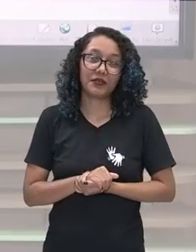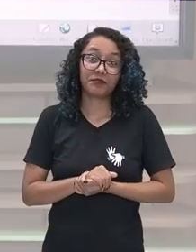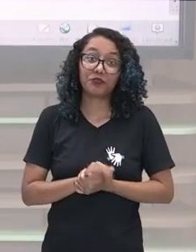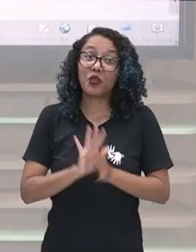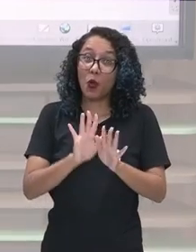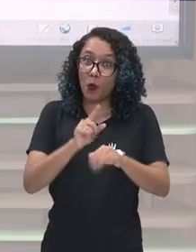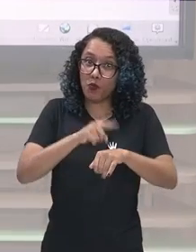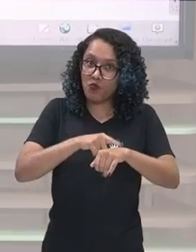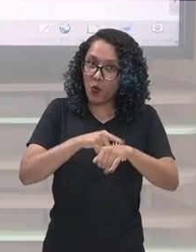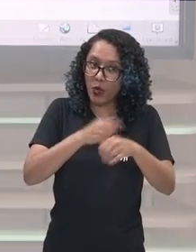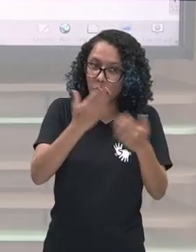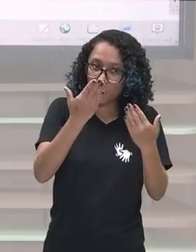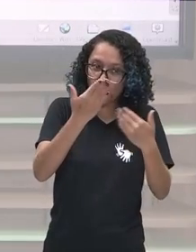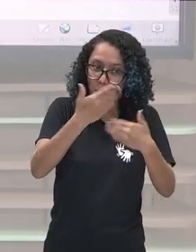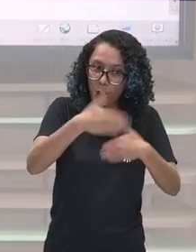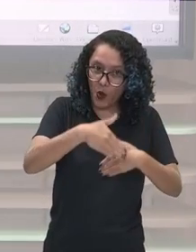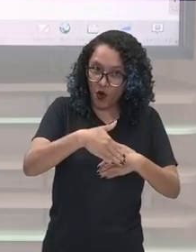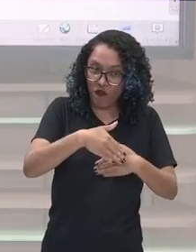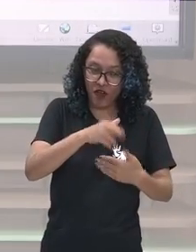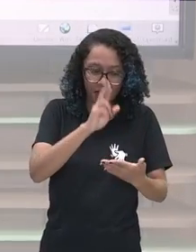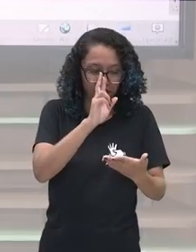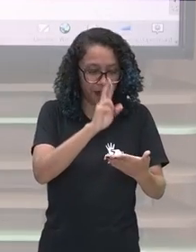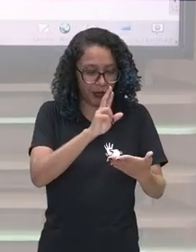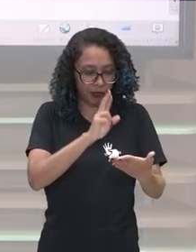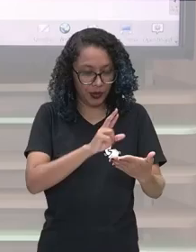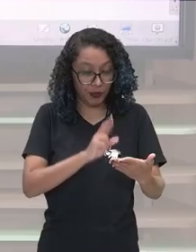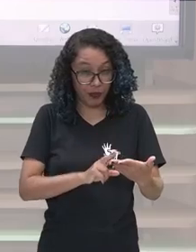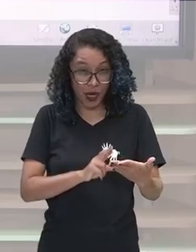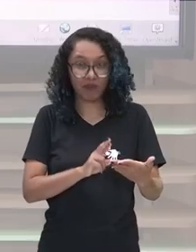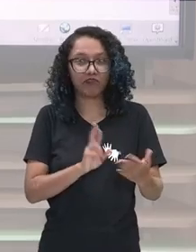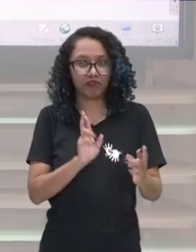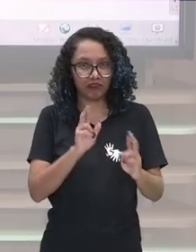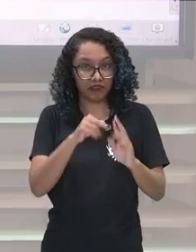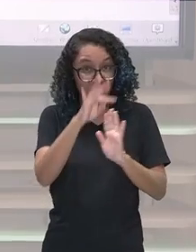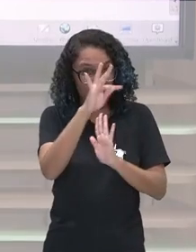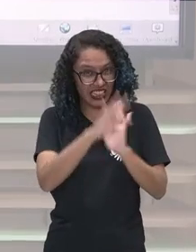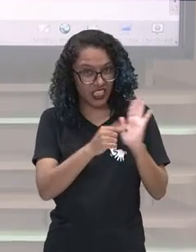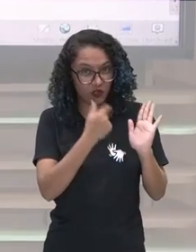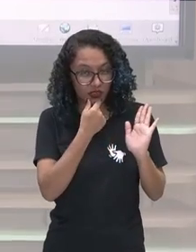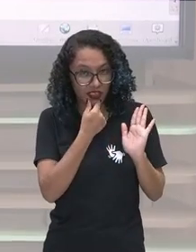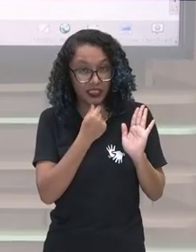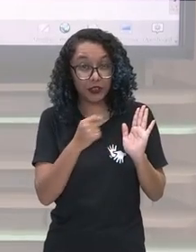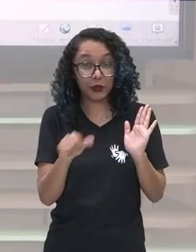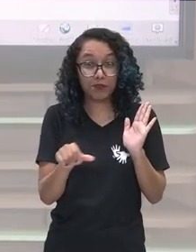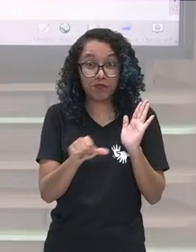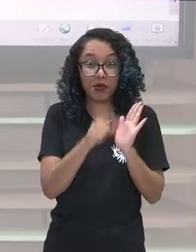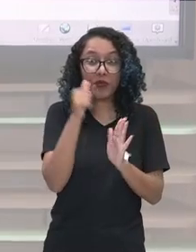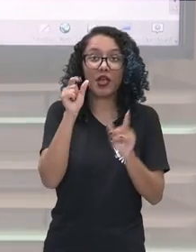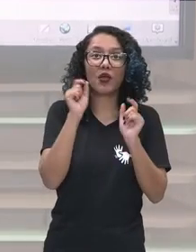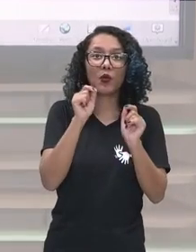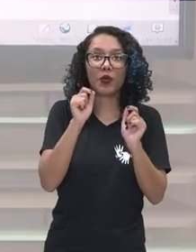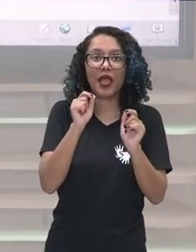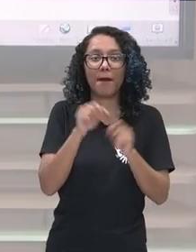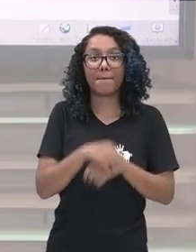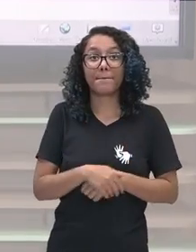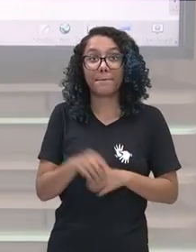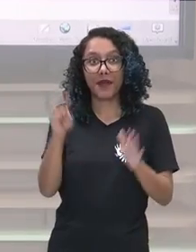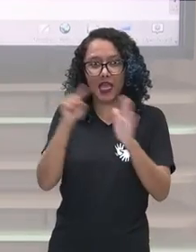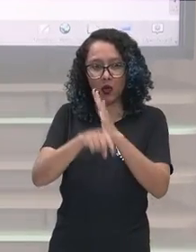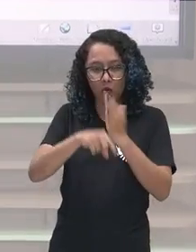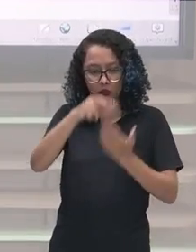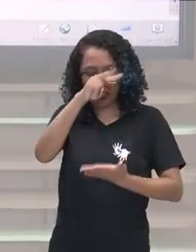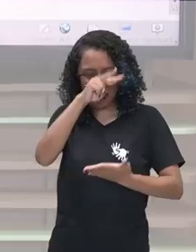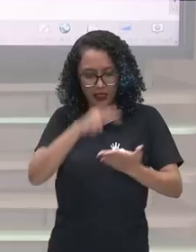fazer um texto, responder uma questão sobre um texto, primeiramente você vai ler a pergunta e ver quais são as possíveis